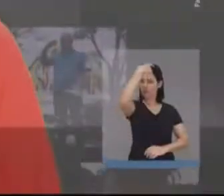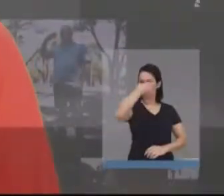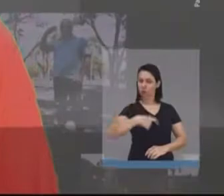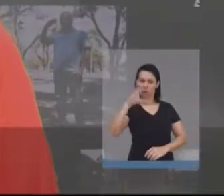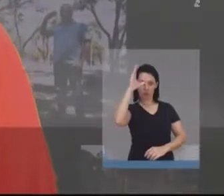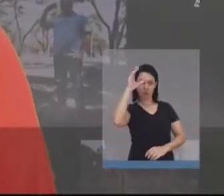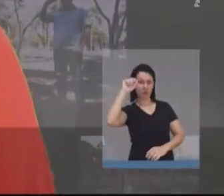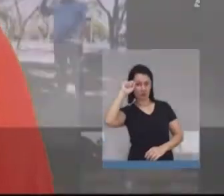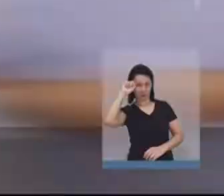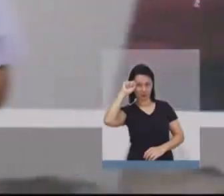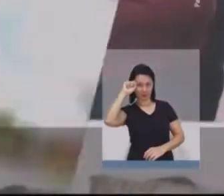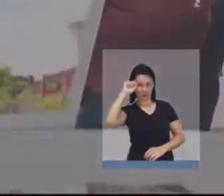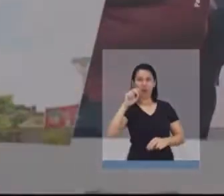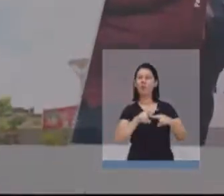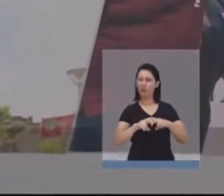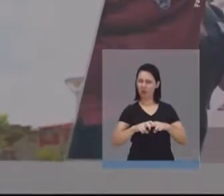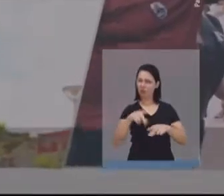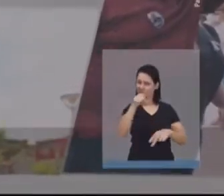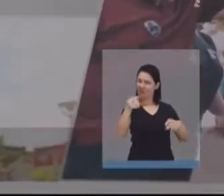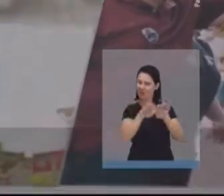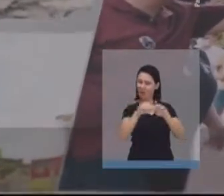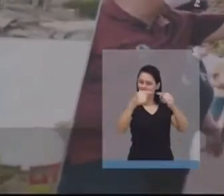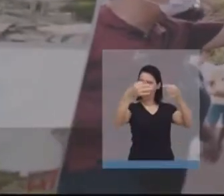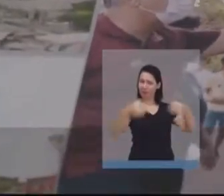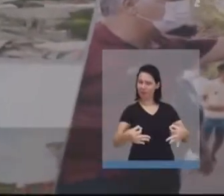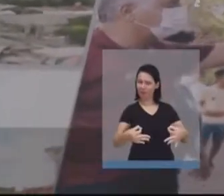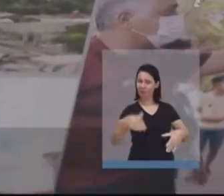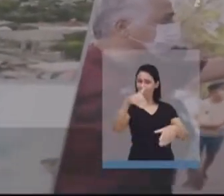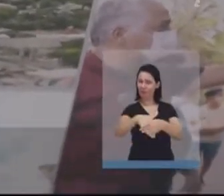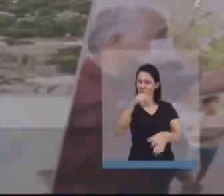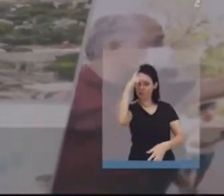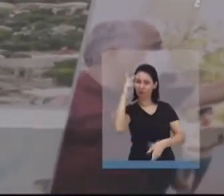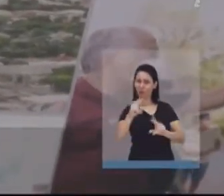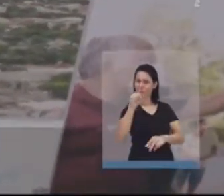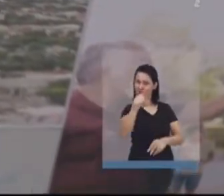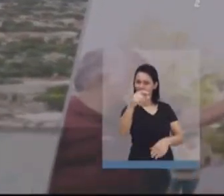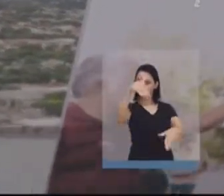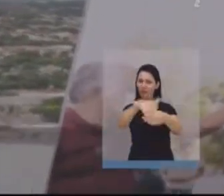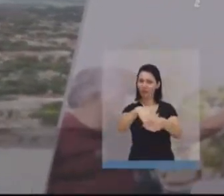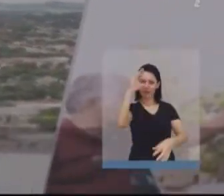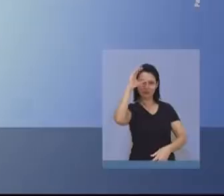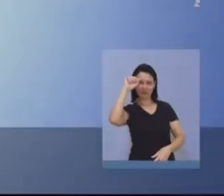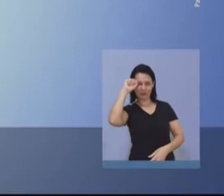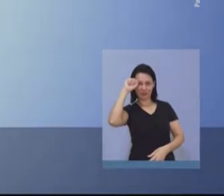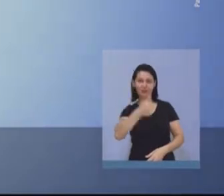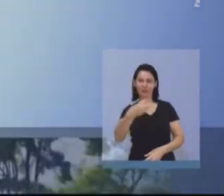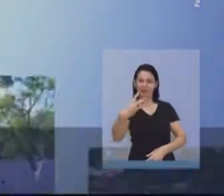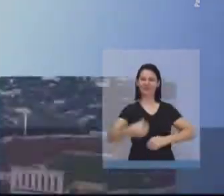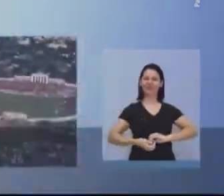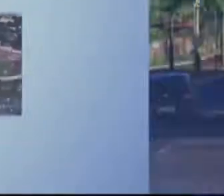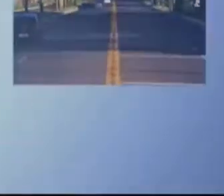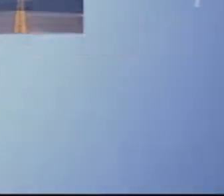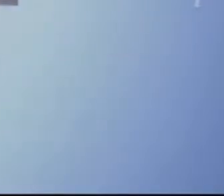Eu sou o César. Por isso, seja coerente. Vote alguém como você. Vote César Alexandre, 13.